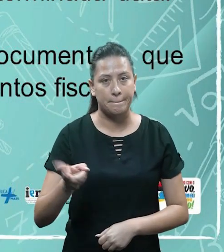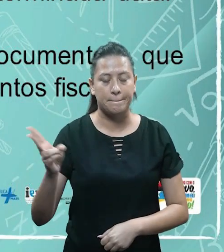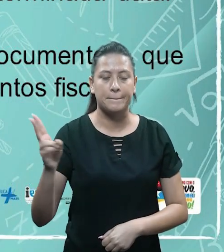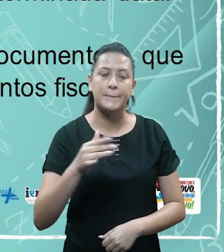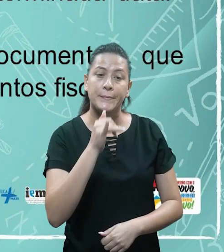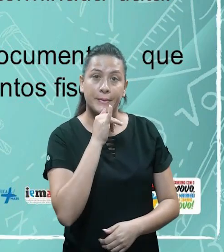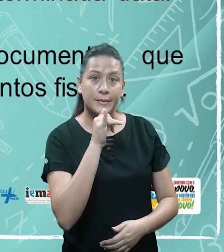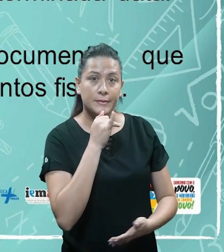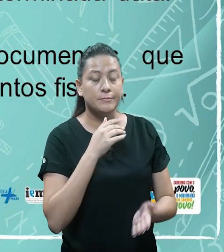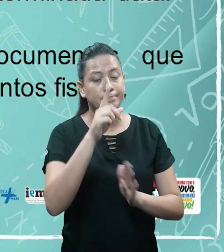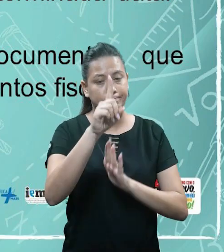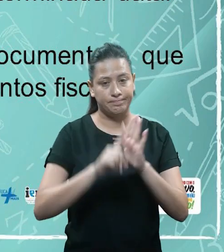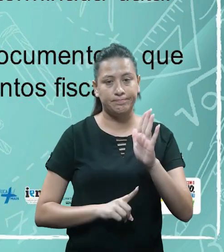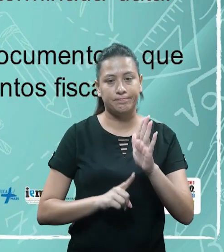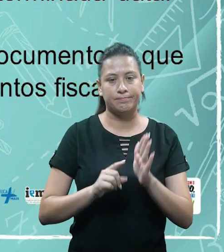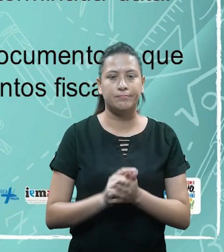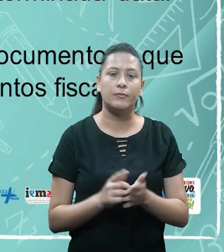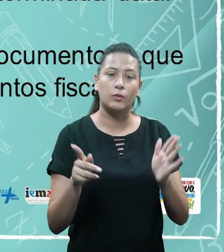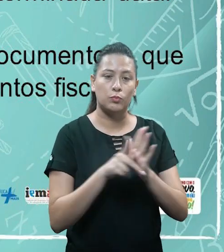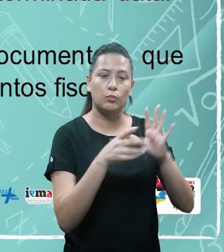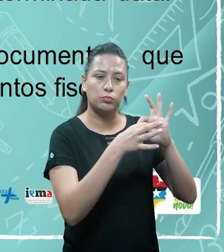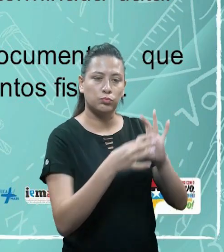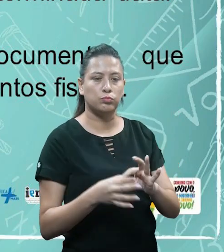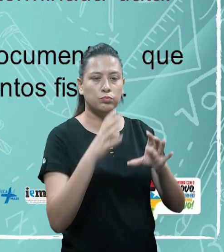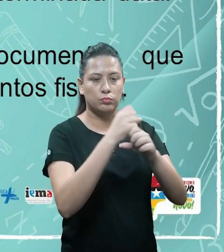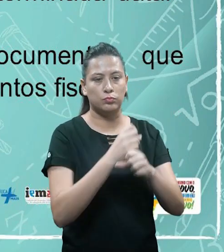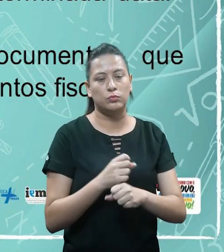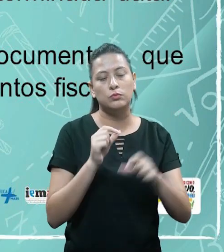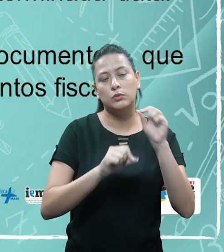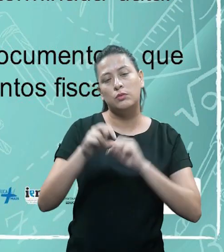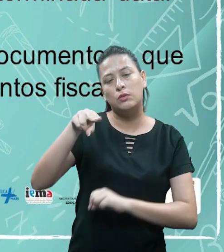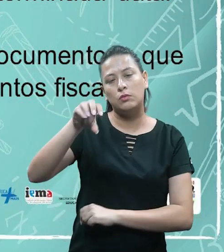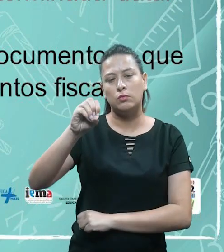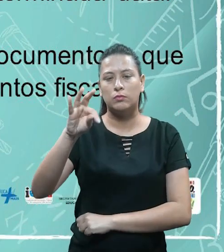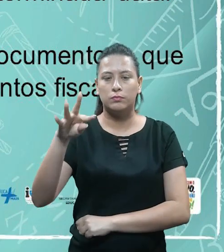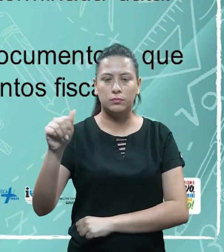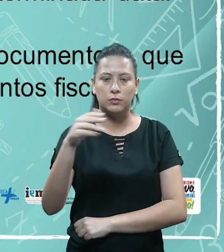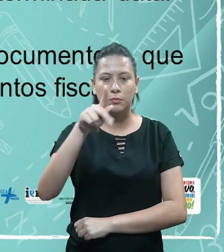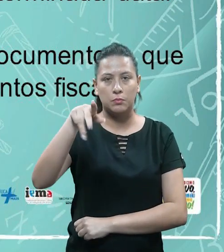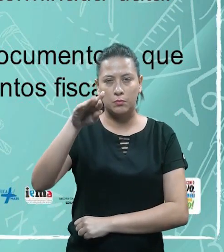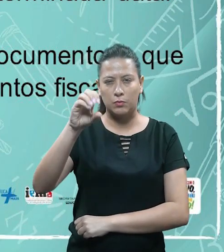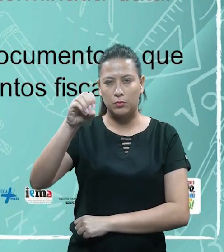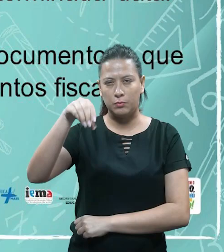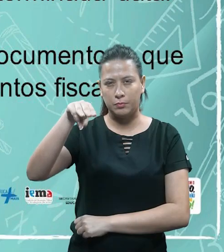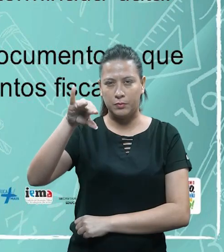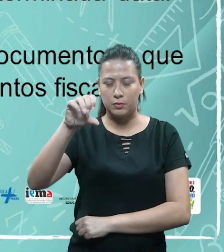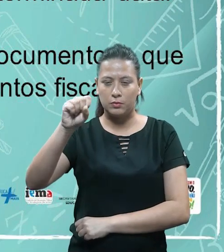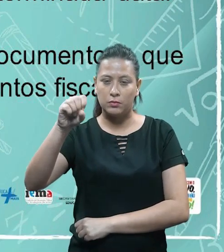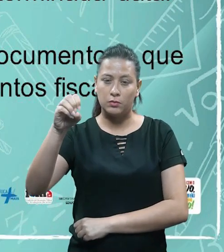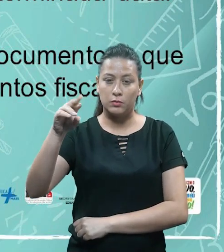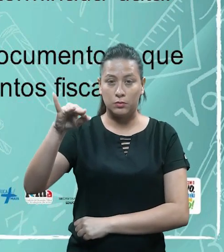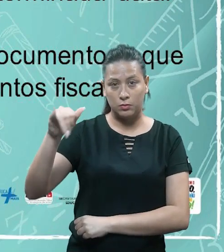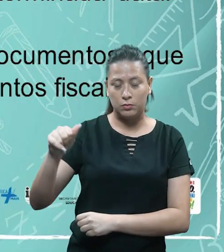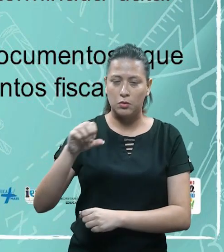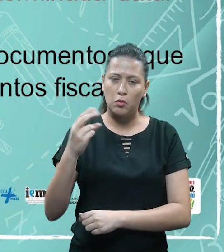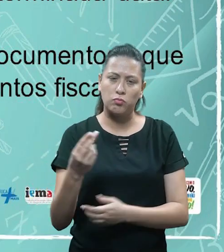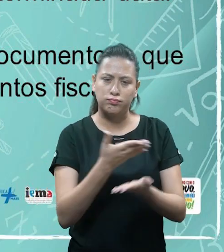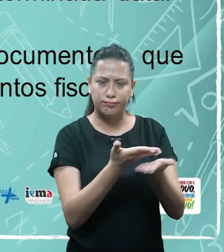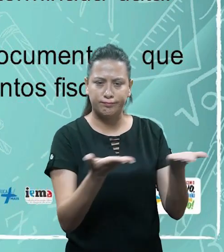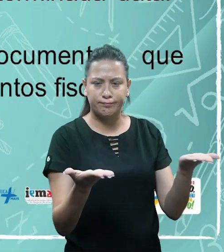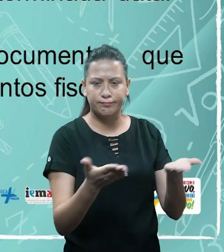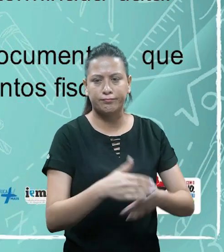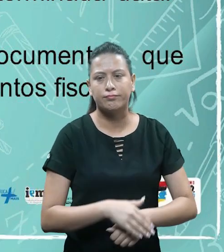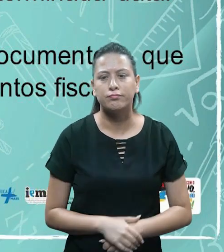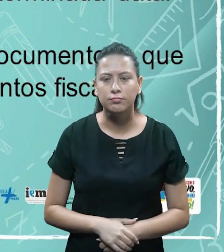Então, vamos lá. Dando a continuar, alguns exemplos de direitos na contabilidade. Vamos lá. Nota promissória, um exemplo. Ou comercial paper.